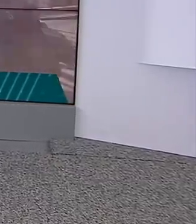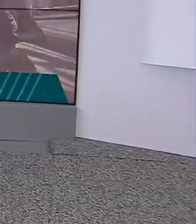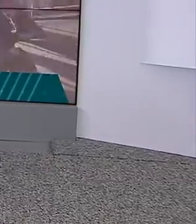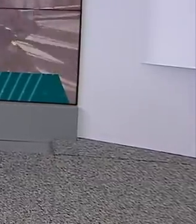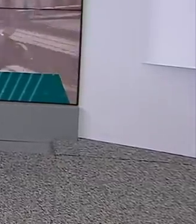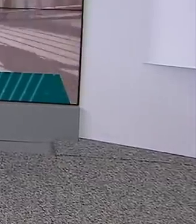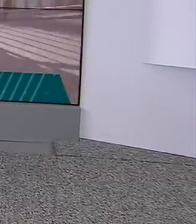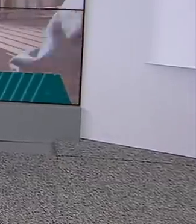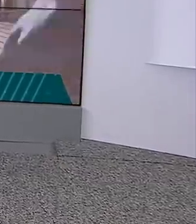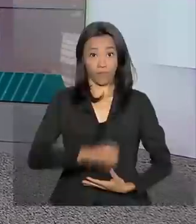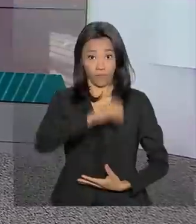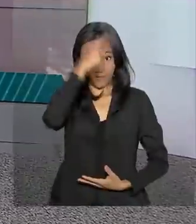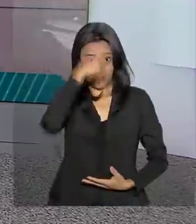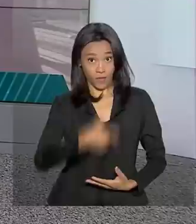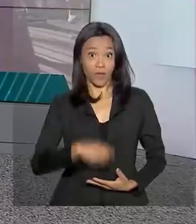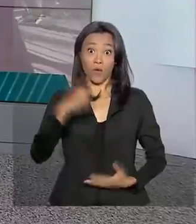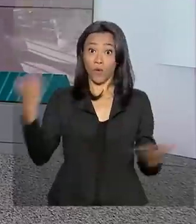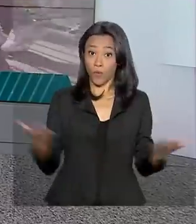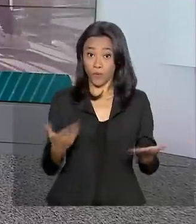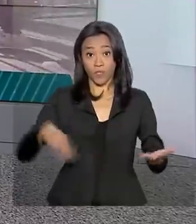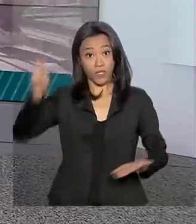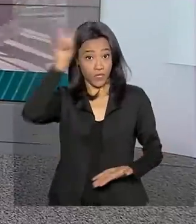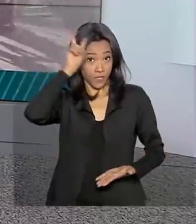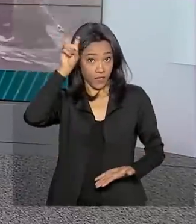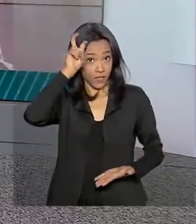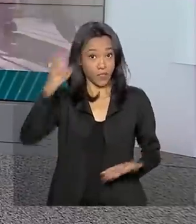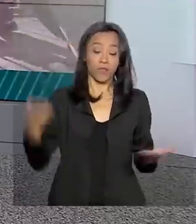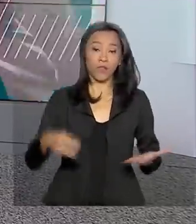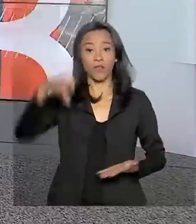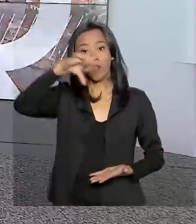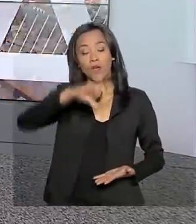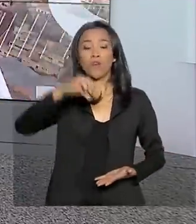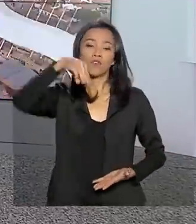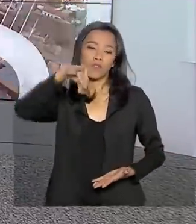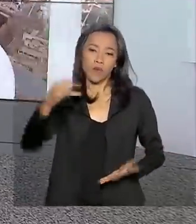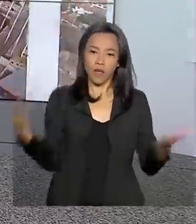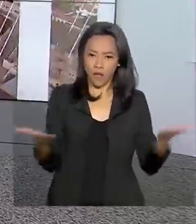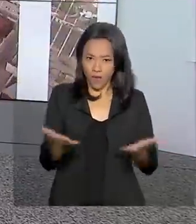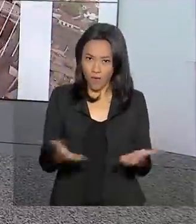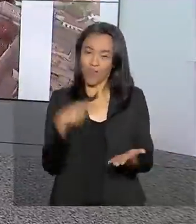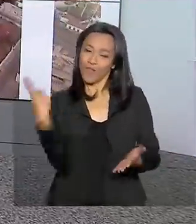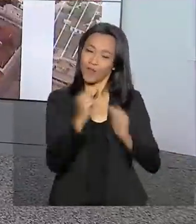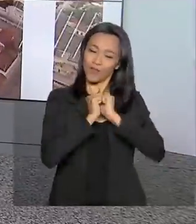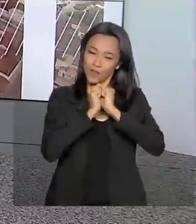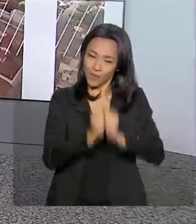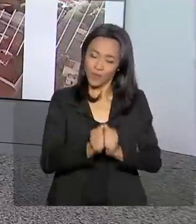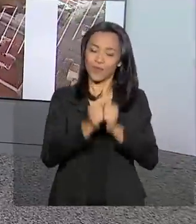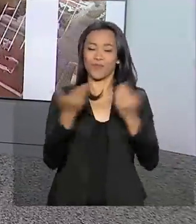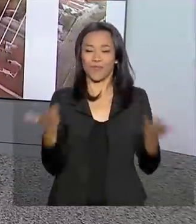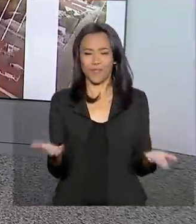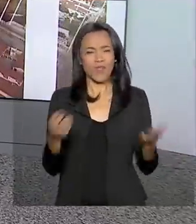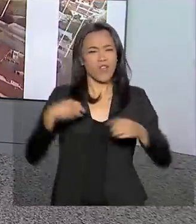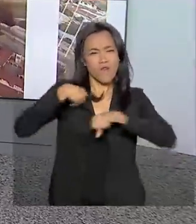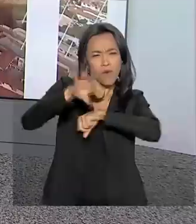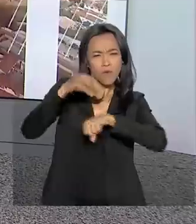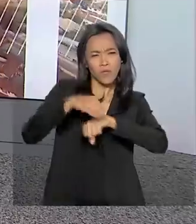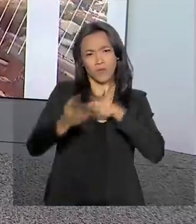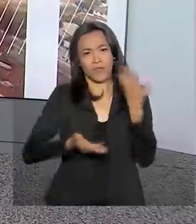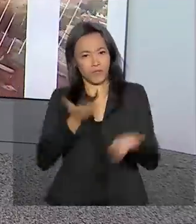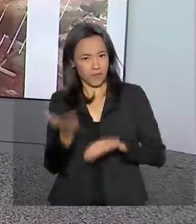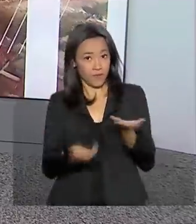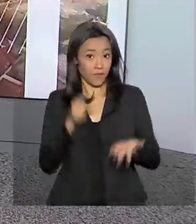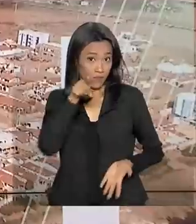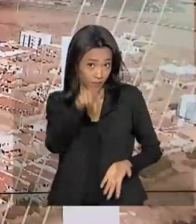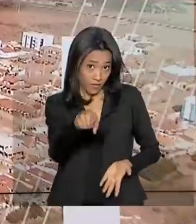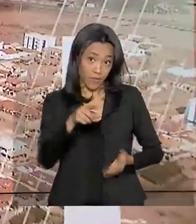Olá, bom dia, eu sou Carla Vati, hoje é quinta-feira, 9 de maio. A partir de agora, estamos juntos no Brasil em Dia, com muita informação e serviço